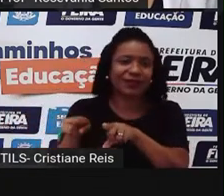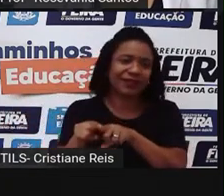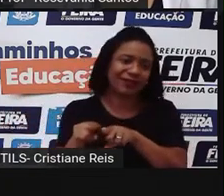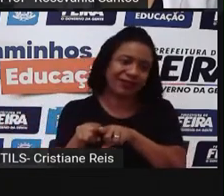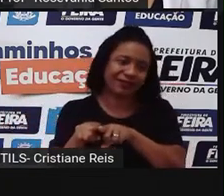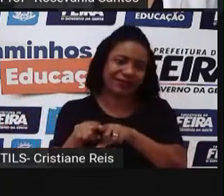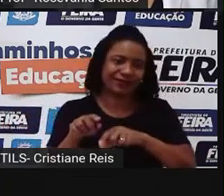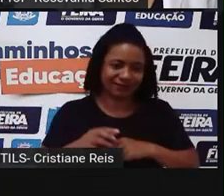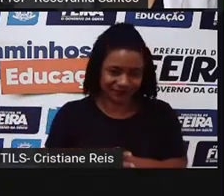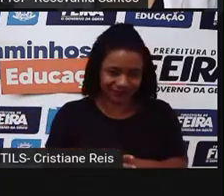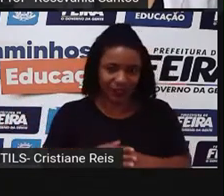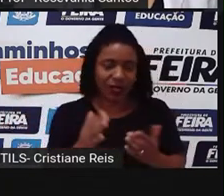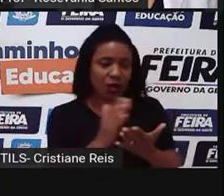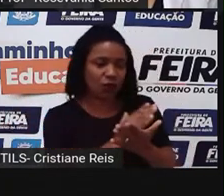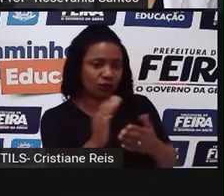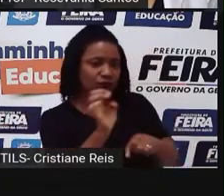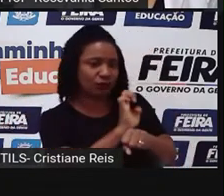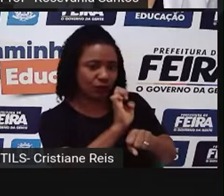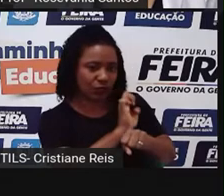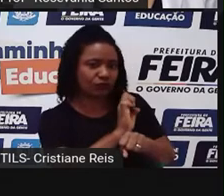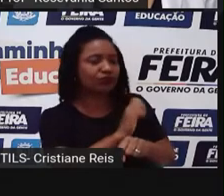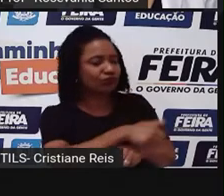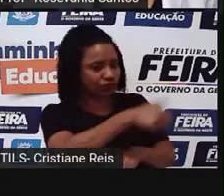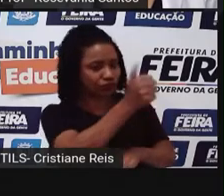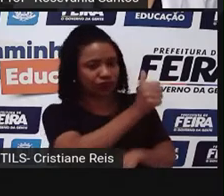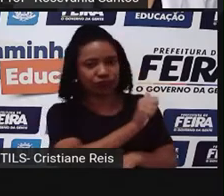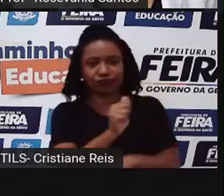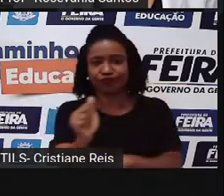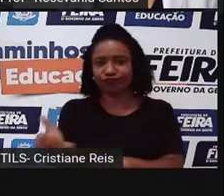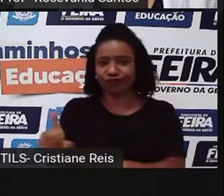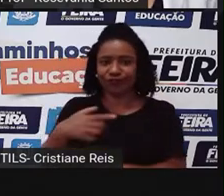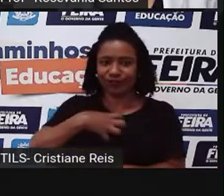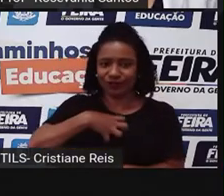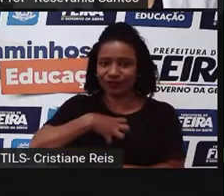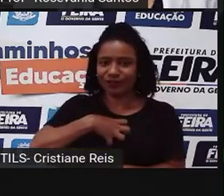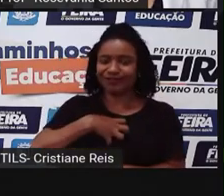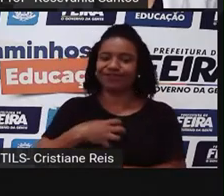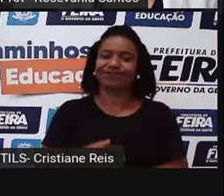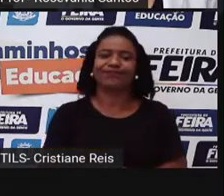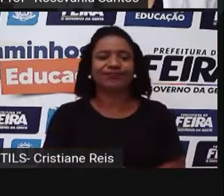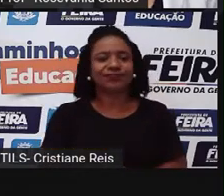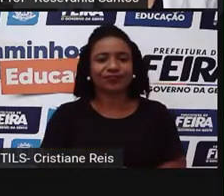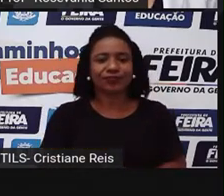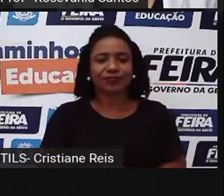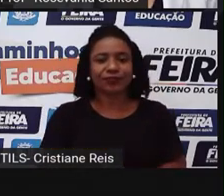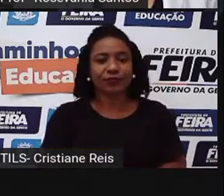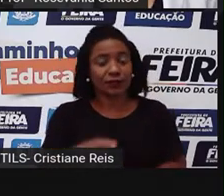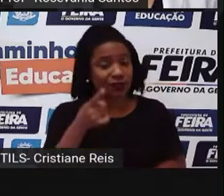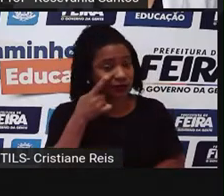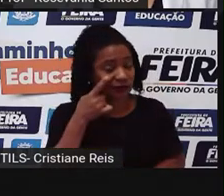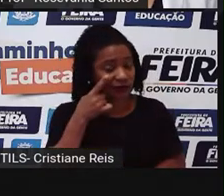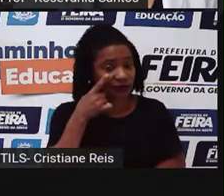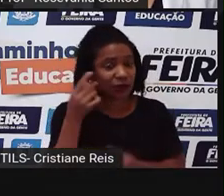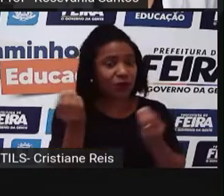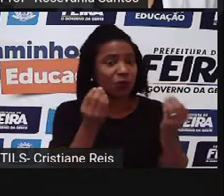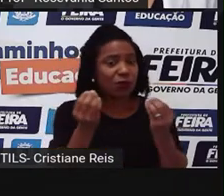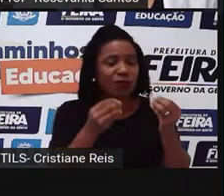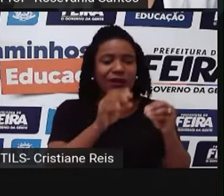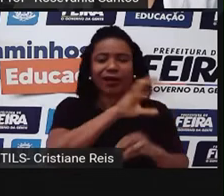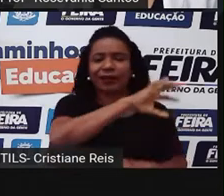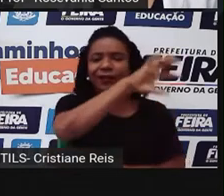mas em compensação a gente tem aí nossa parcela também, né? Então, quando a gente vai observar dividido por região,